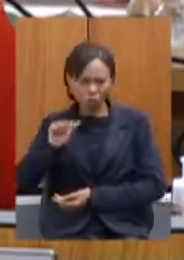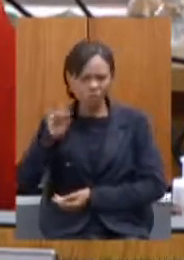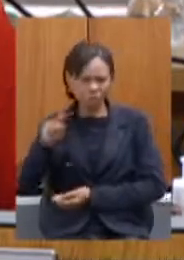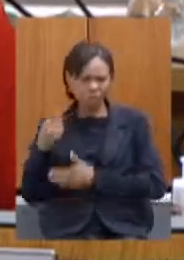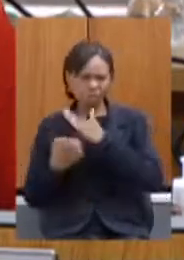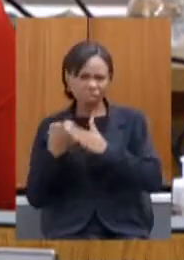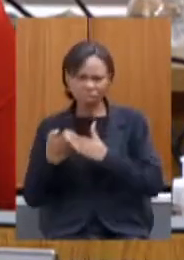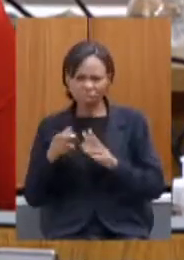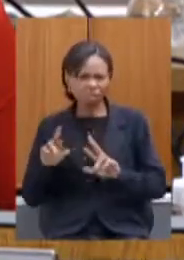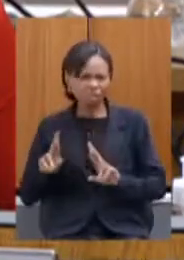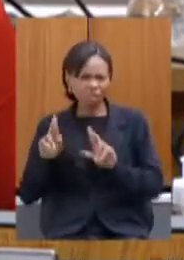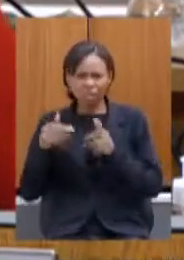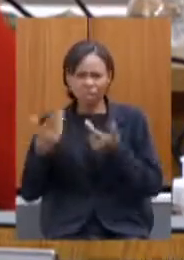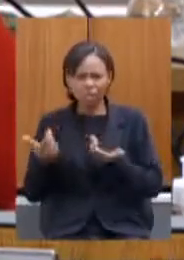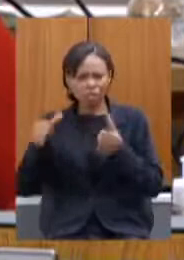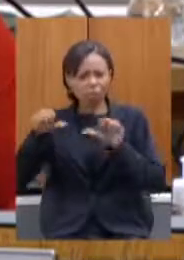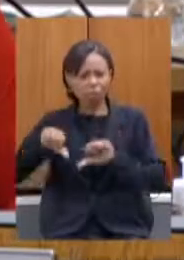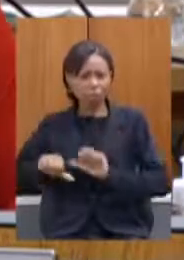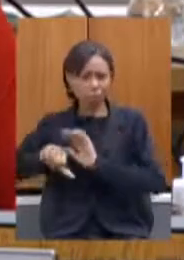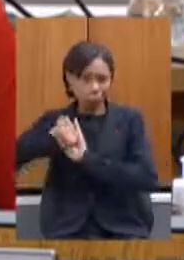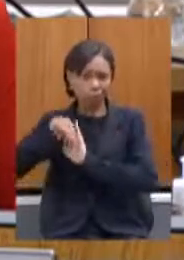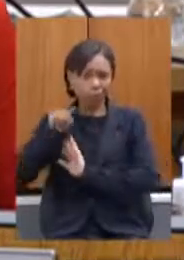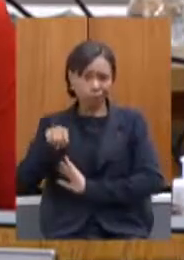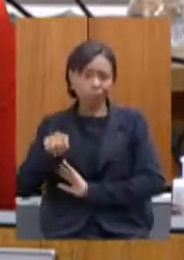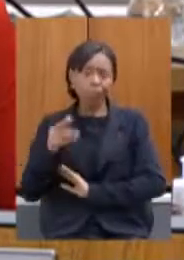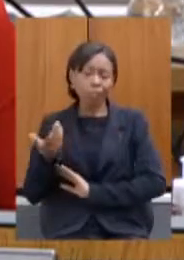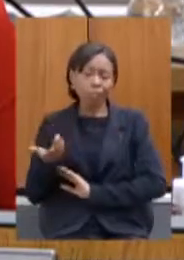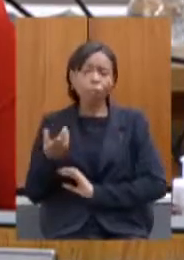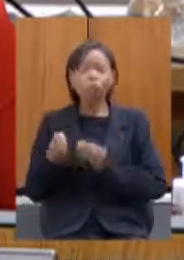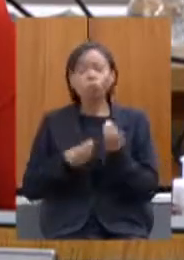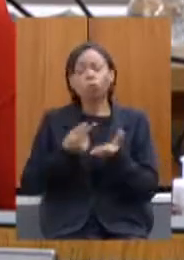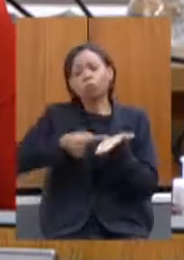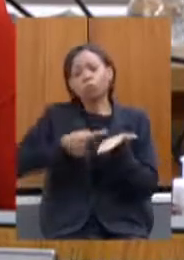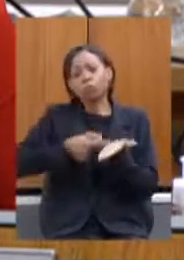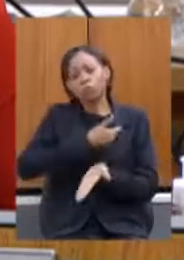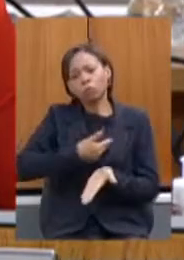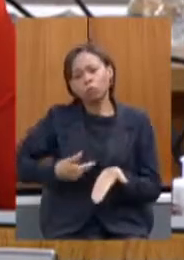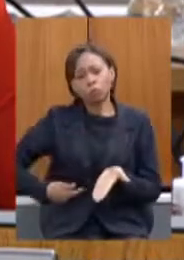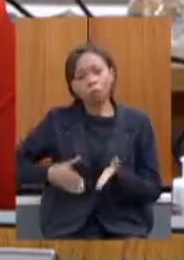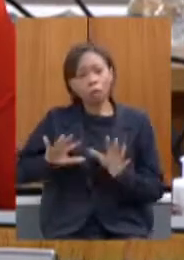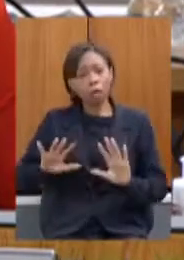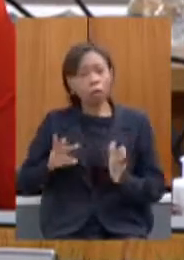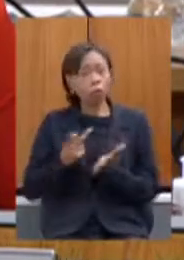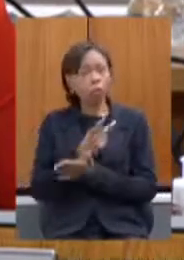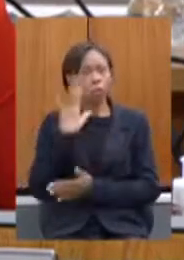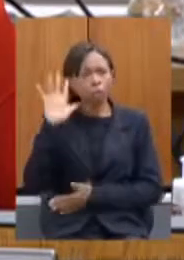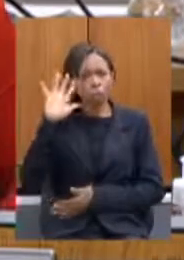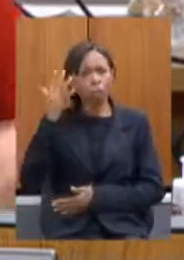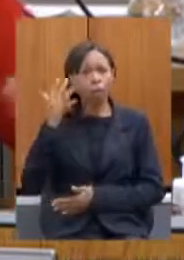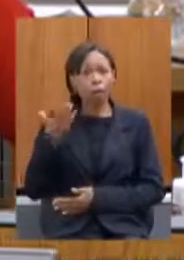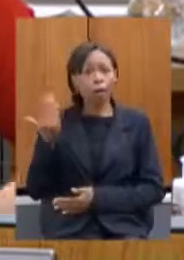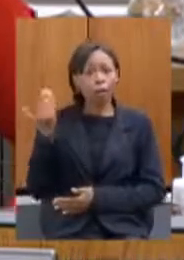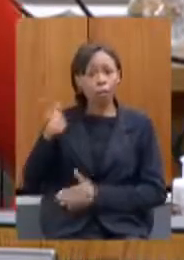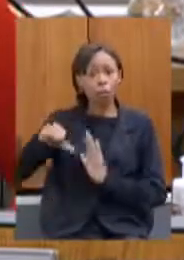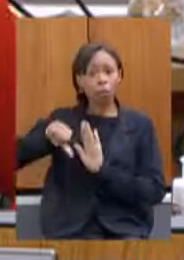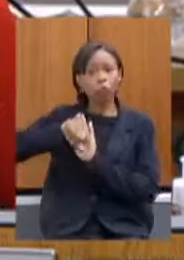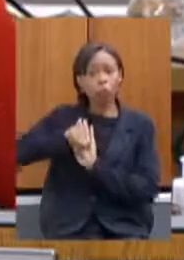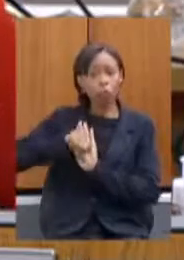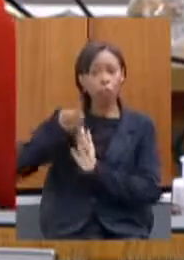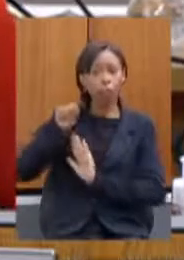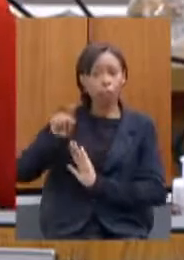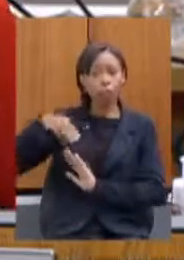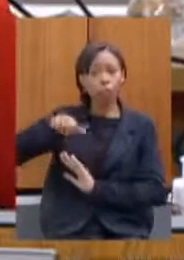governo do estado fez para rever aquilo que foi celebrado em relação ao crime de